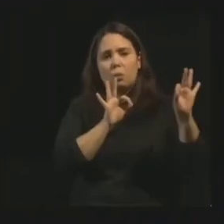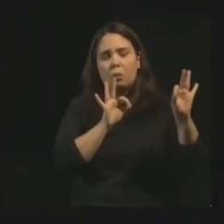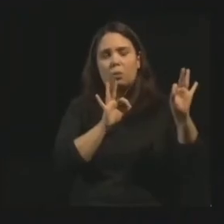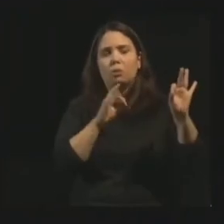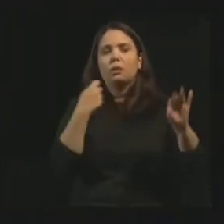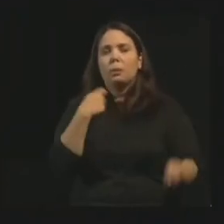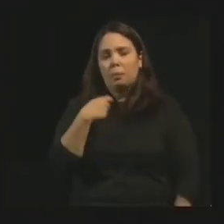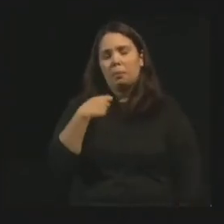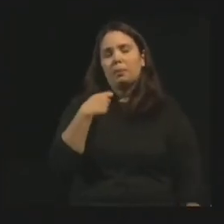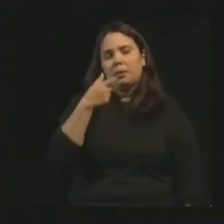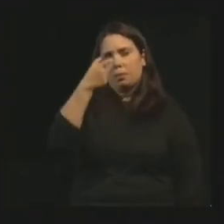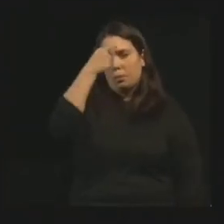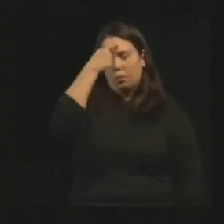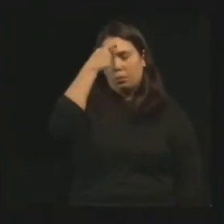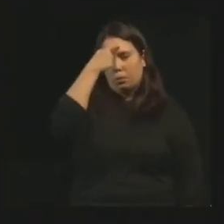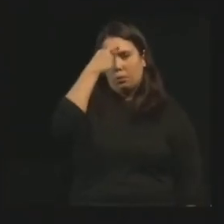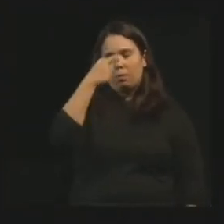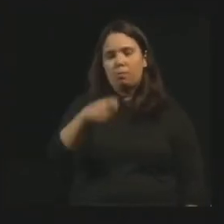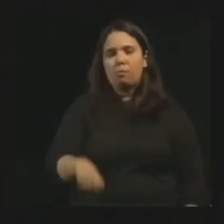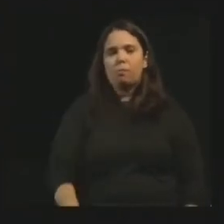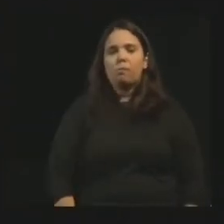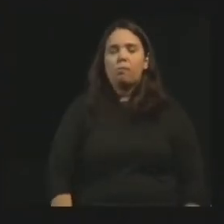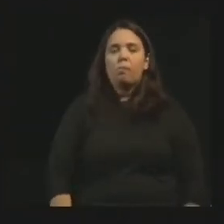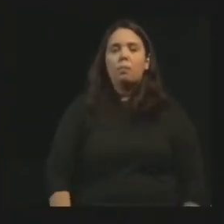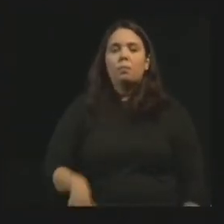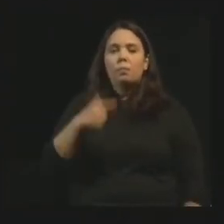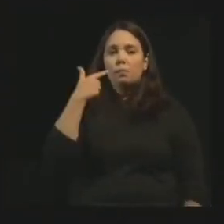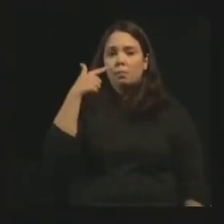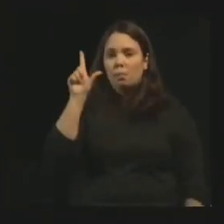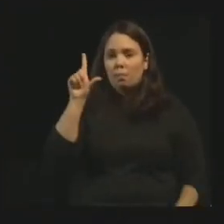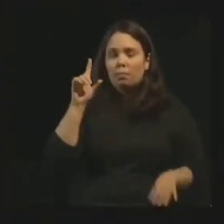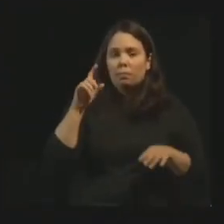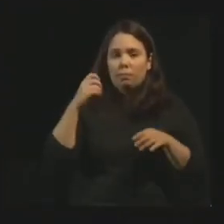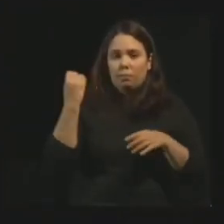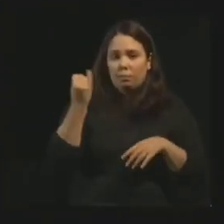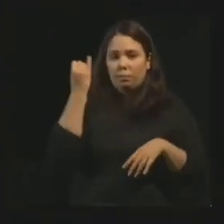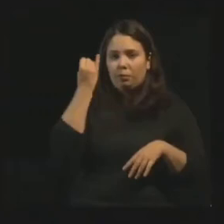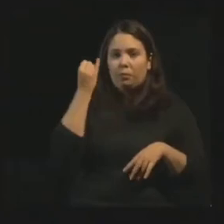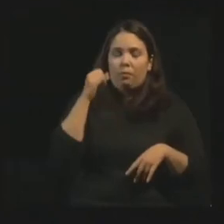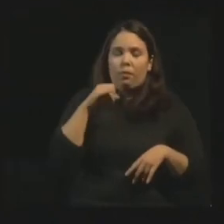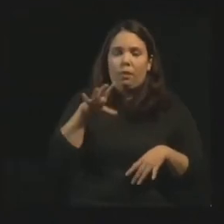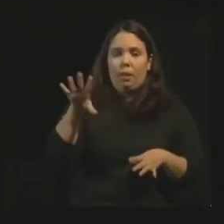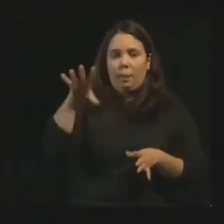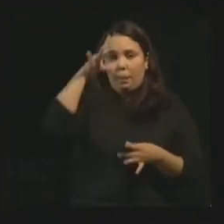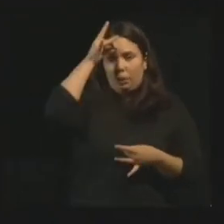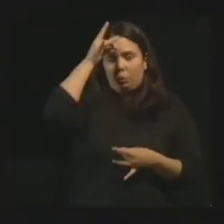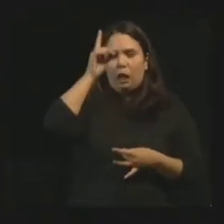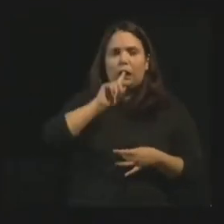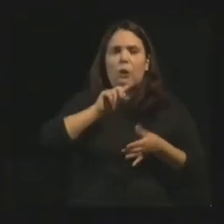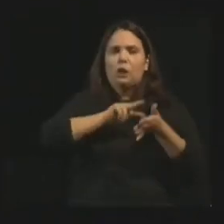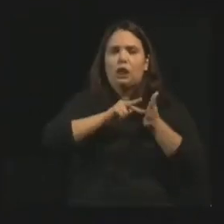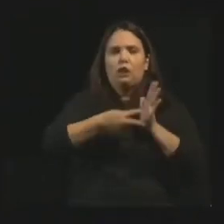ter essa consciência. Então, outra coisa importante, mediunidade não significa santidade.